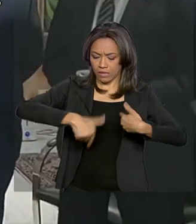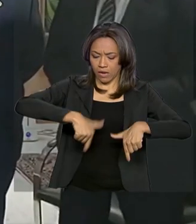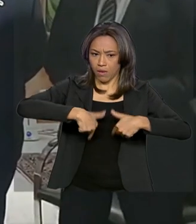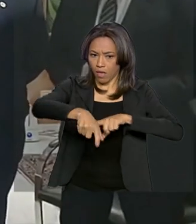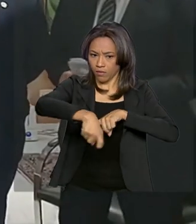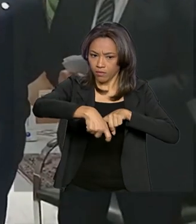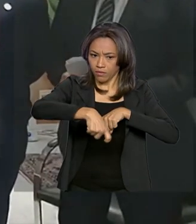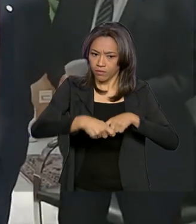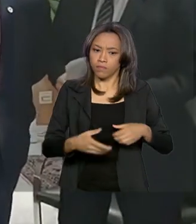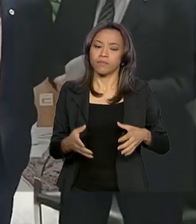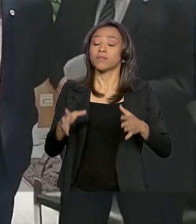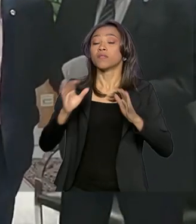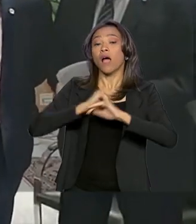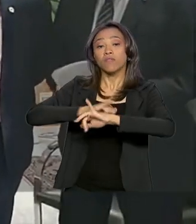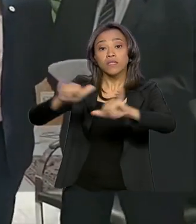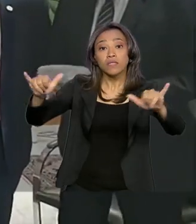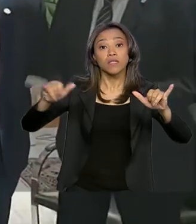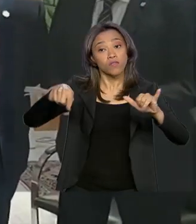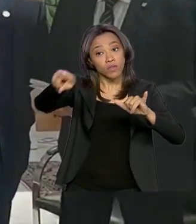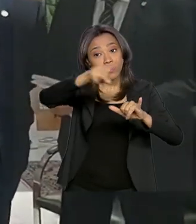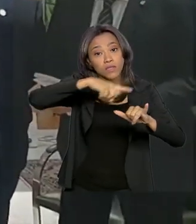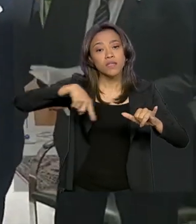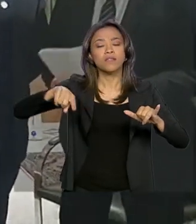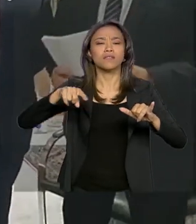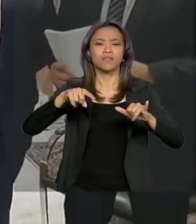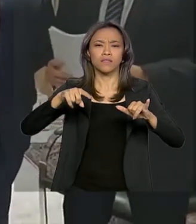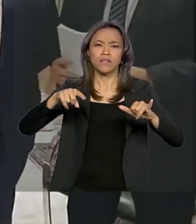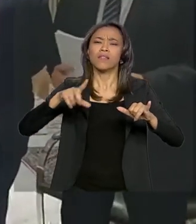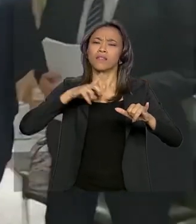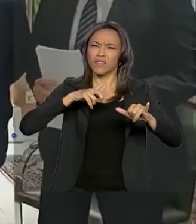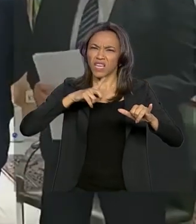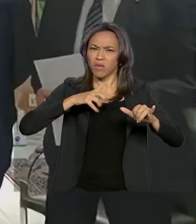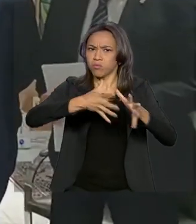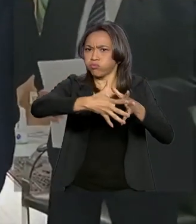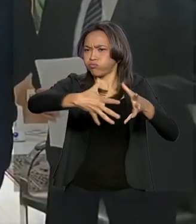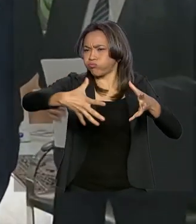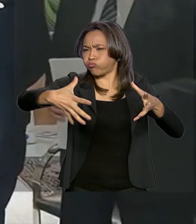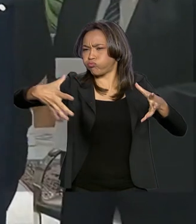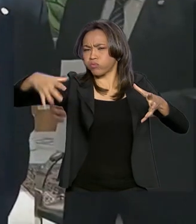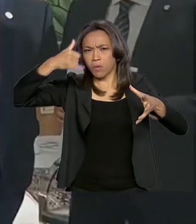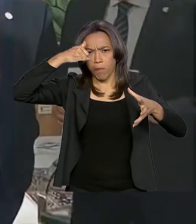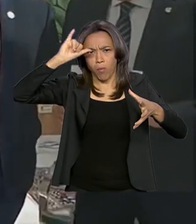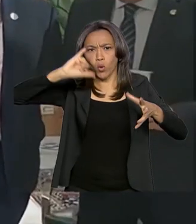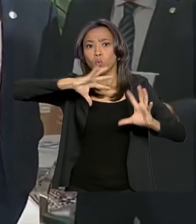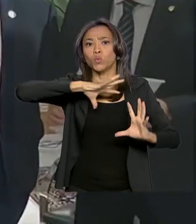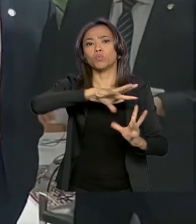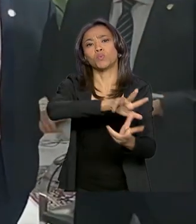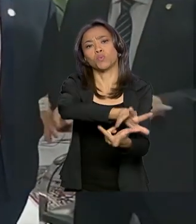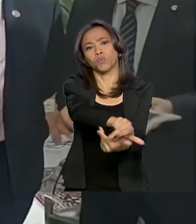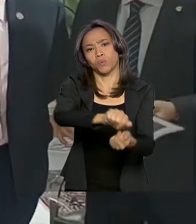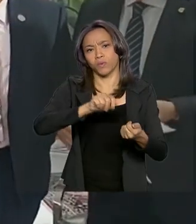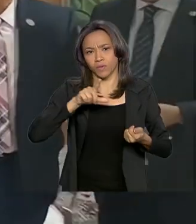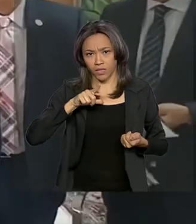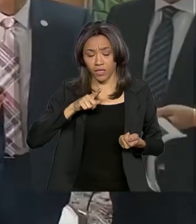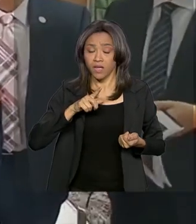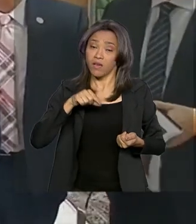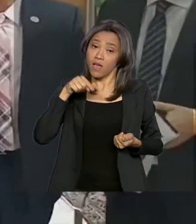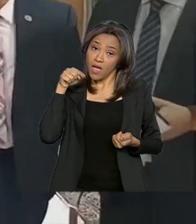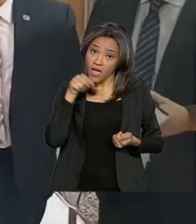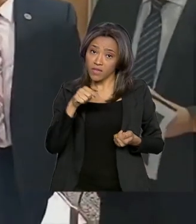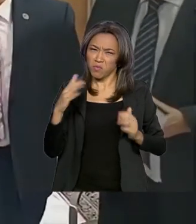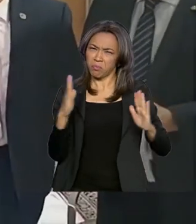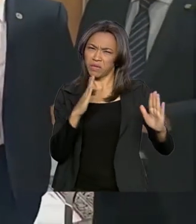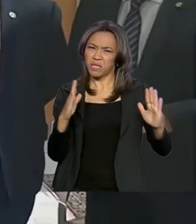Presidente, é temporário, o pode garantir à população que nós temos o maior rebanho comercial do mundo. Isso foi um período de uma